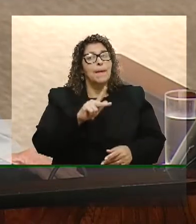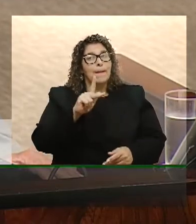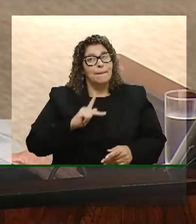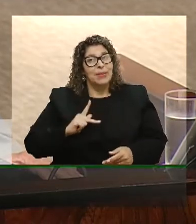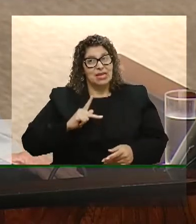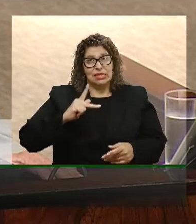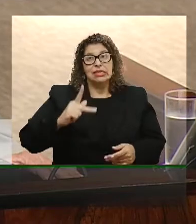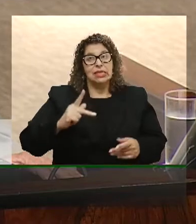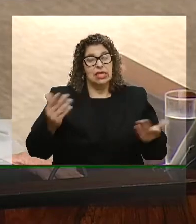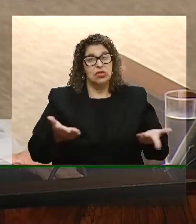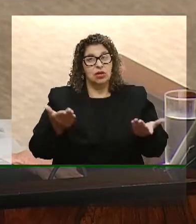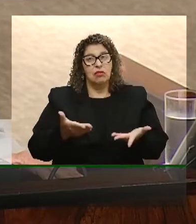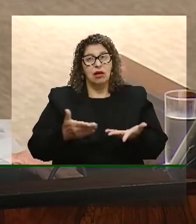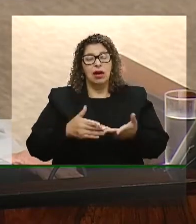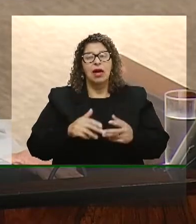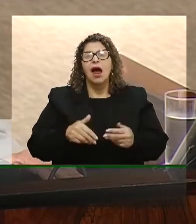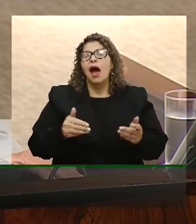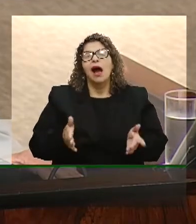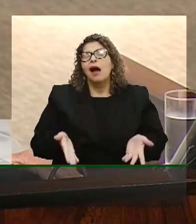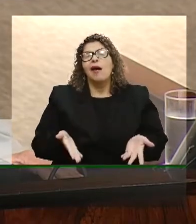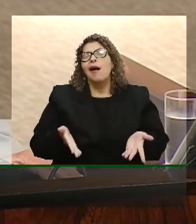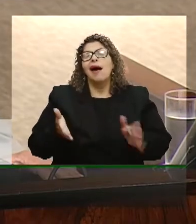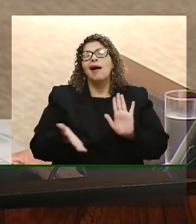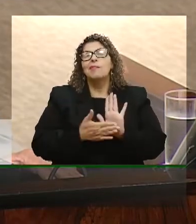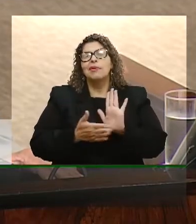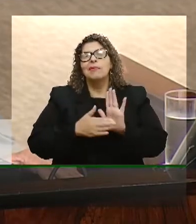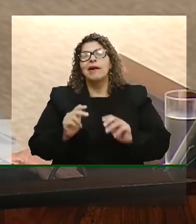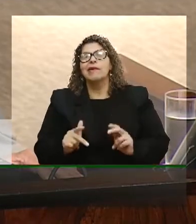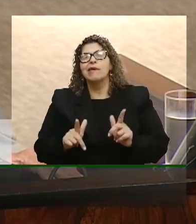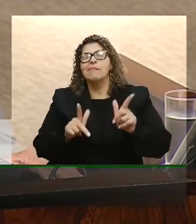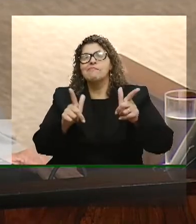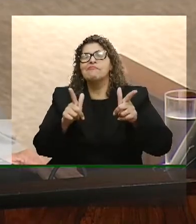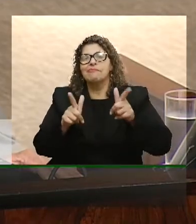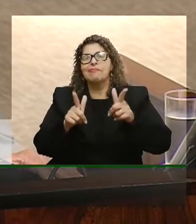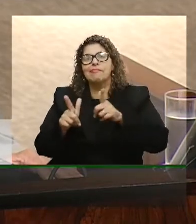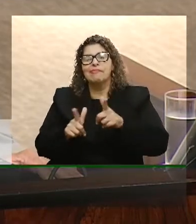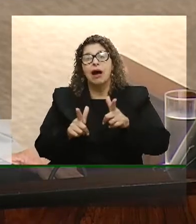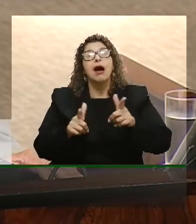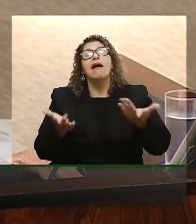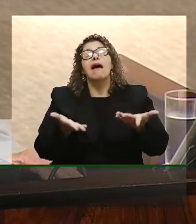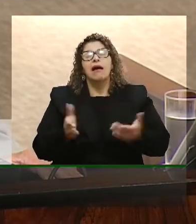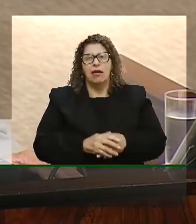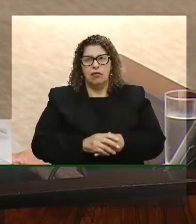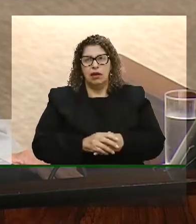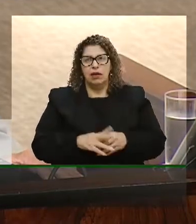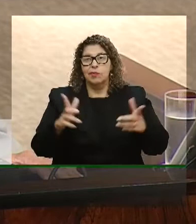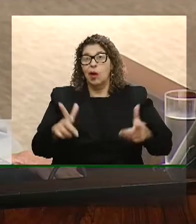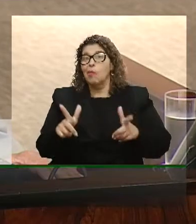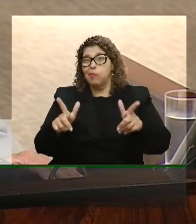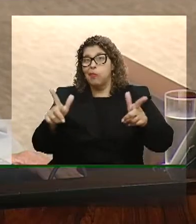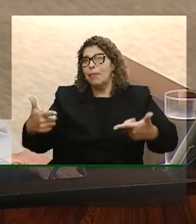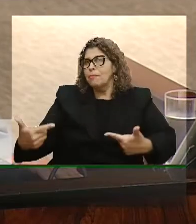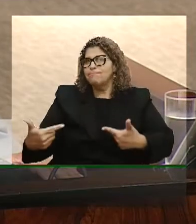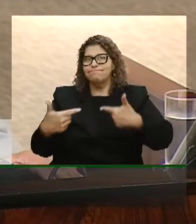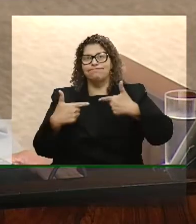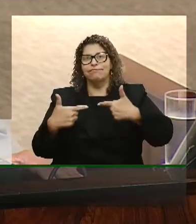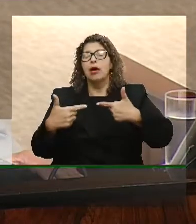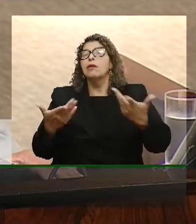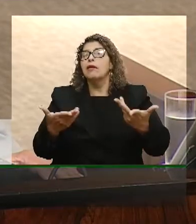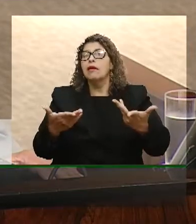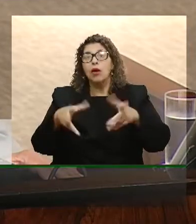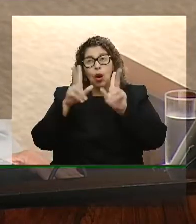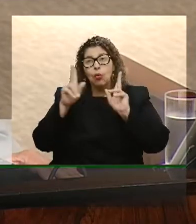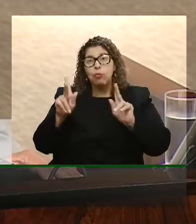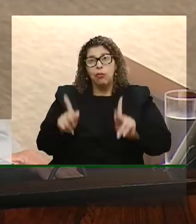arminhas, eles não sabiam que essa arminha estava voltada contra eles. Nós precisamos, de fato, fazer um grande debate